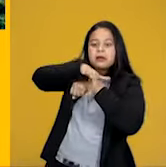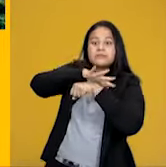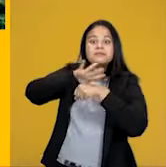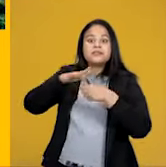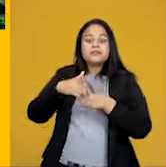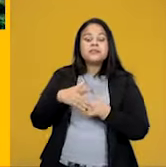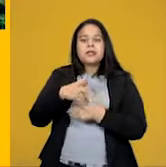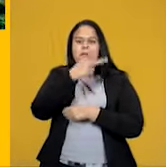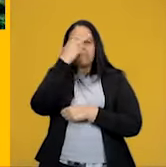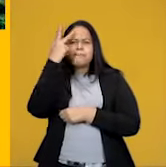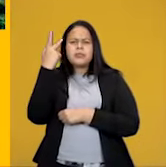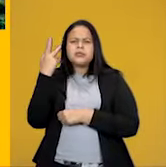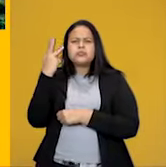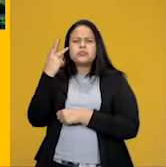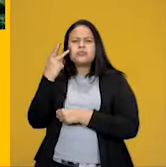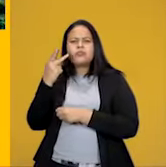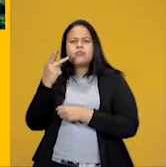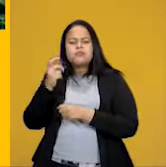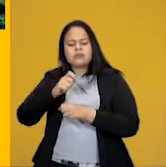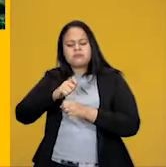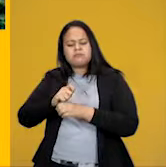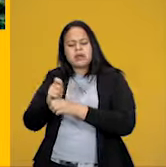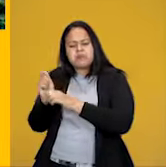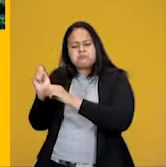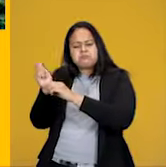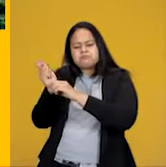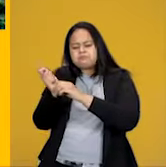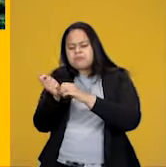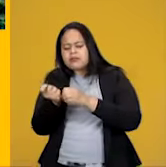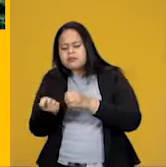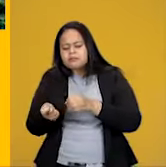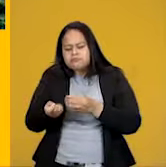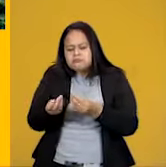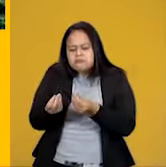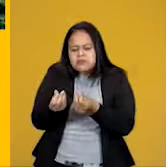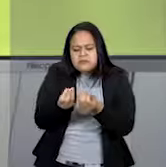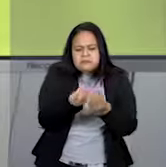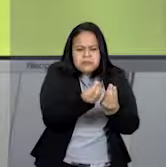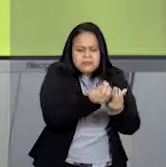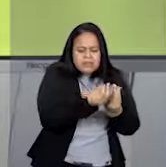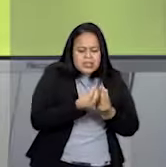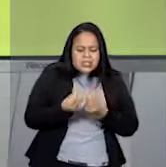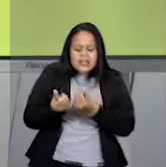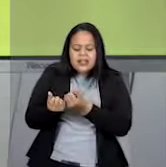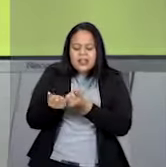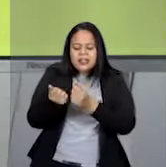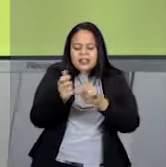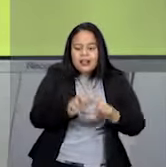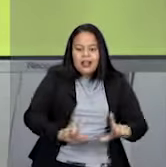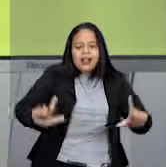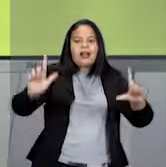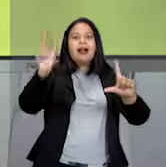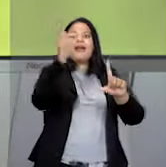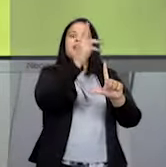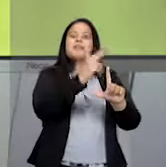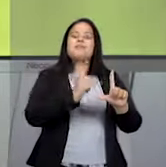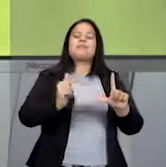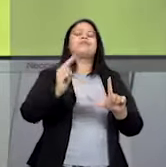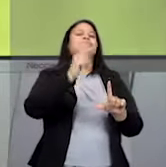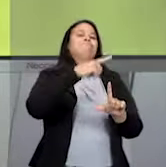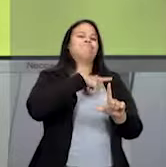pessoa foi, deu aquela incrementada, plantou um capinzinho, né? E acabou fazendo uma imagem figurativa.